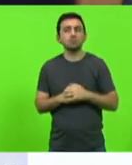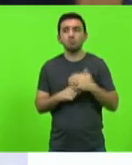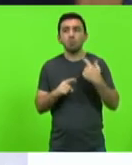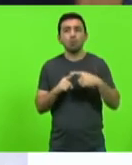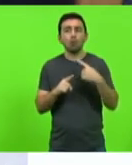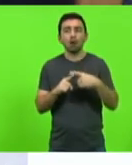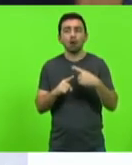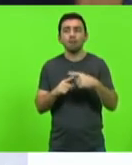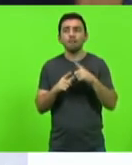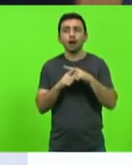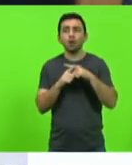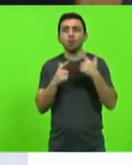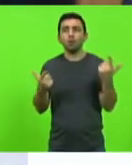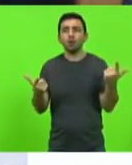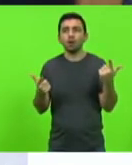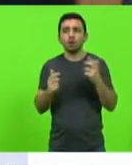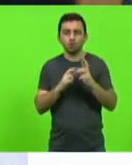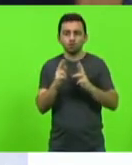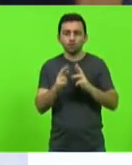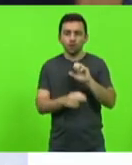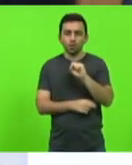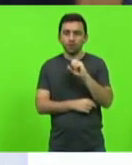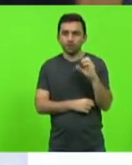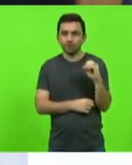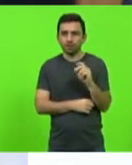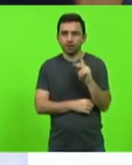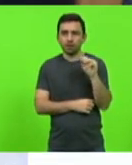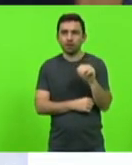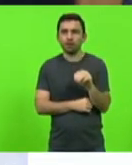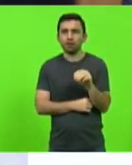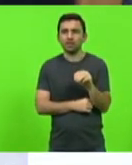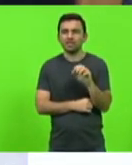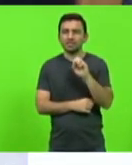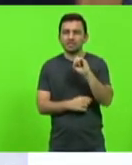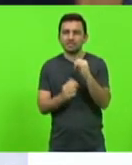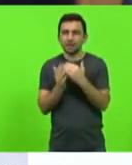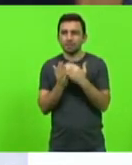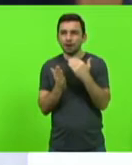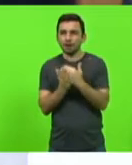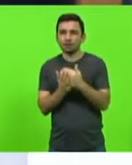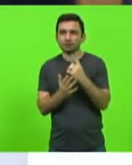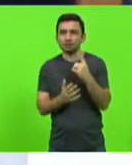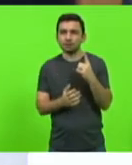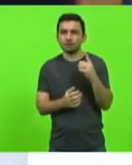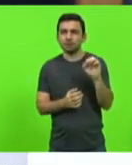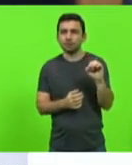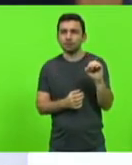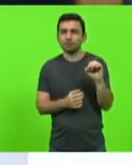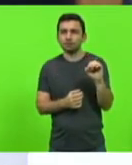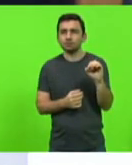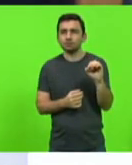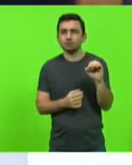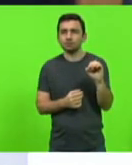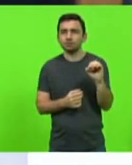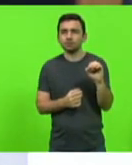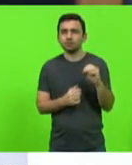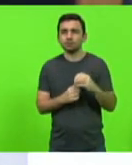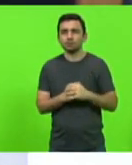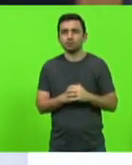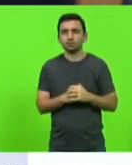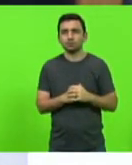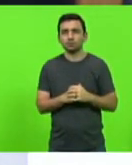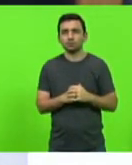rodovia estadual é 80 quilômetros. Se você tiver a 110, você já vai pagar uma multa de quase 800 reais. Então,